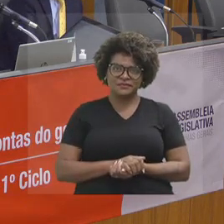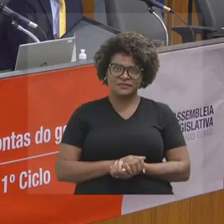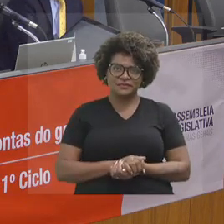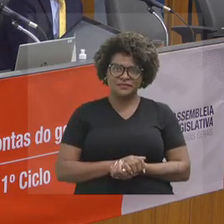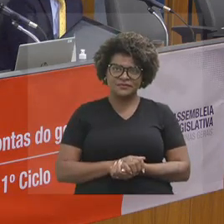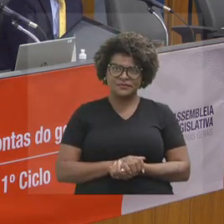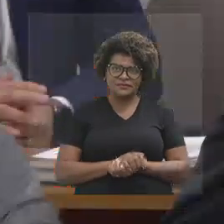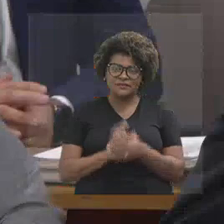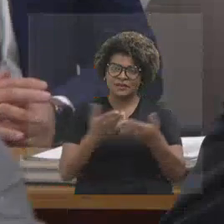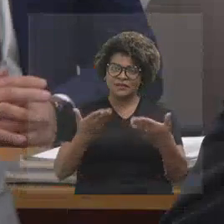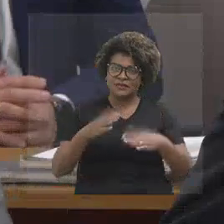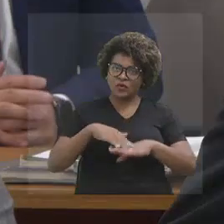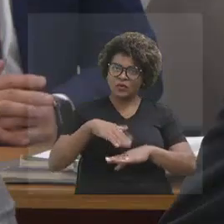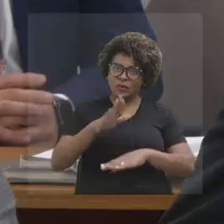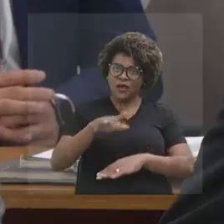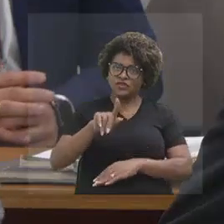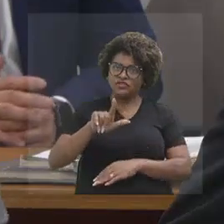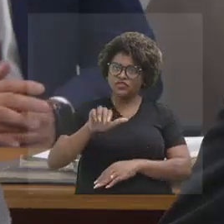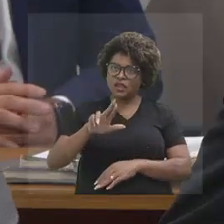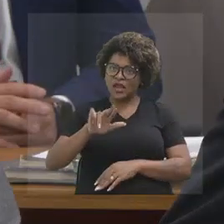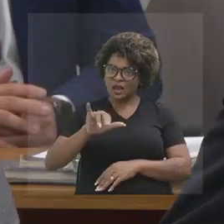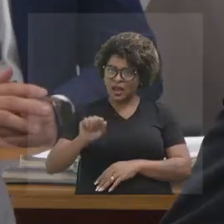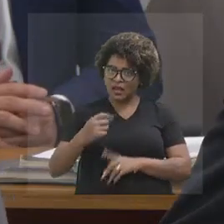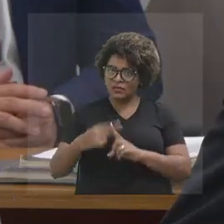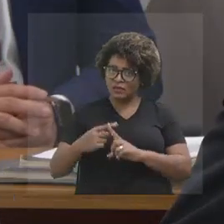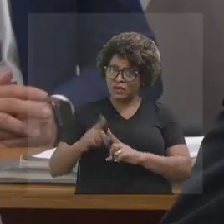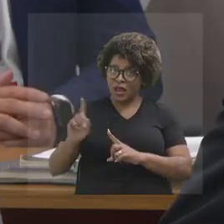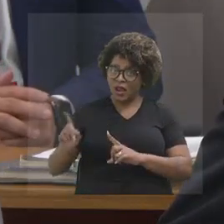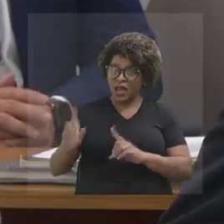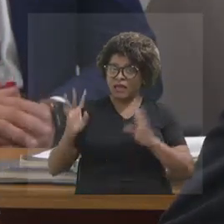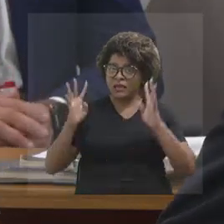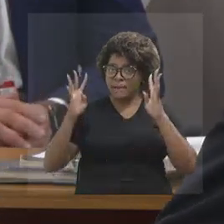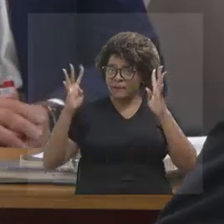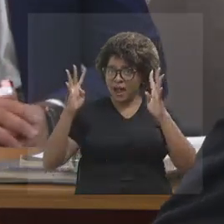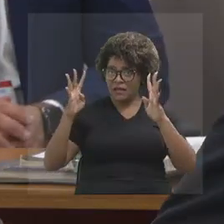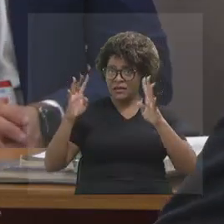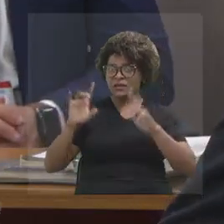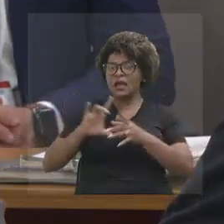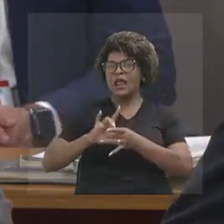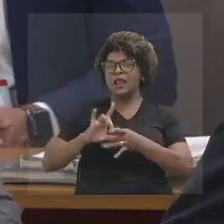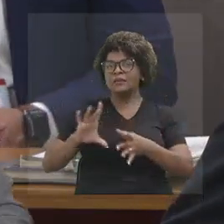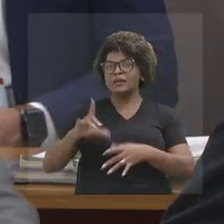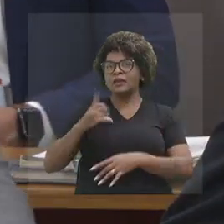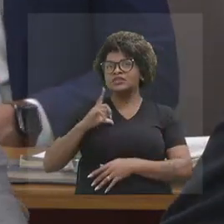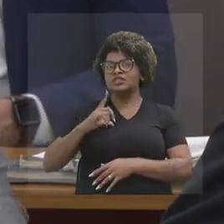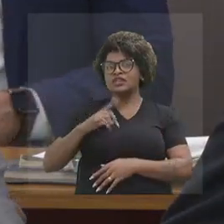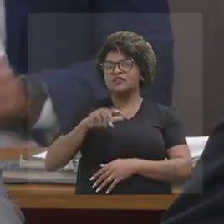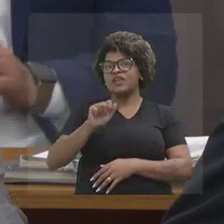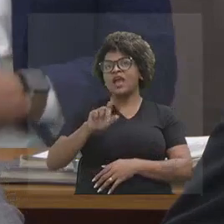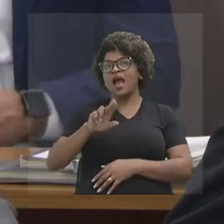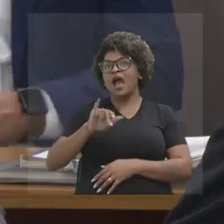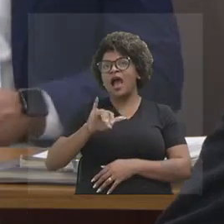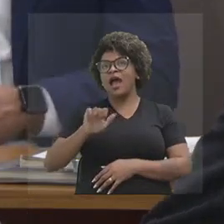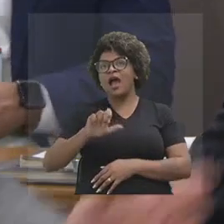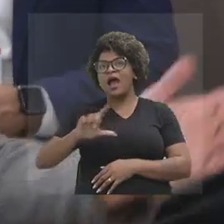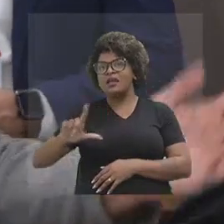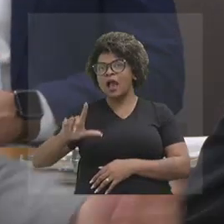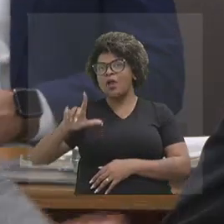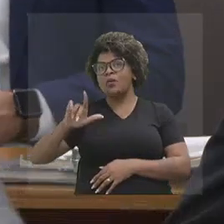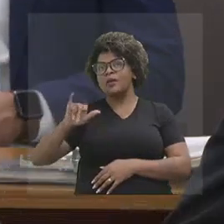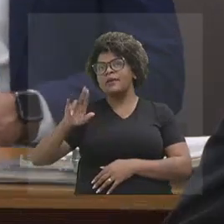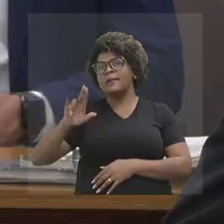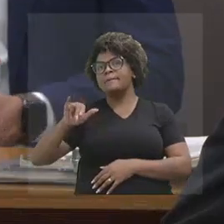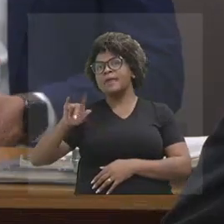Então, o Mais Gerais estreou, porque na Praça da Liberdade, teve o Arraial da Liberdade no último final de semana, estreou de lá, mas a gente quer circular, inclusive,